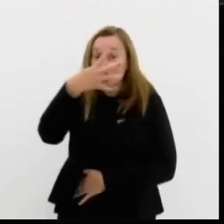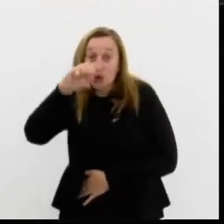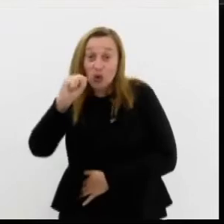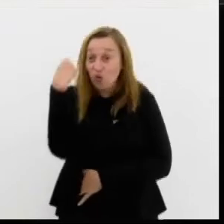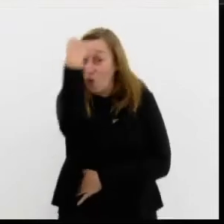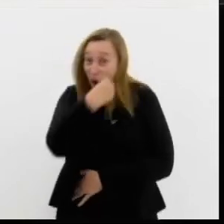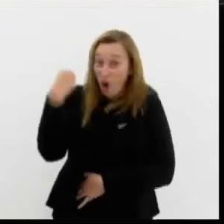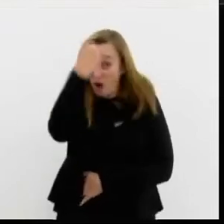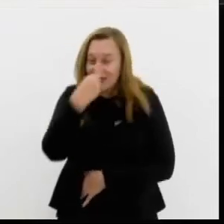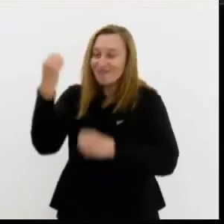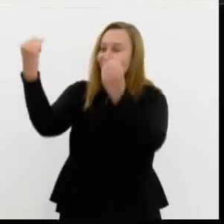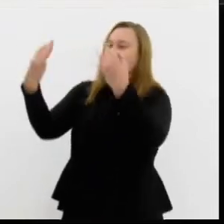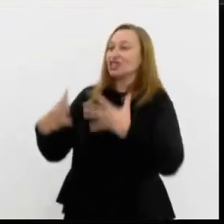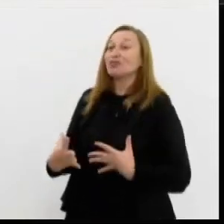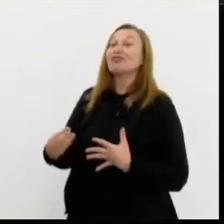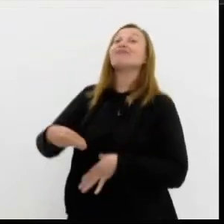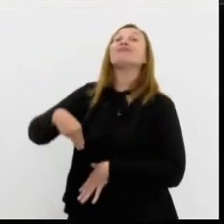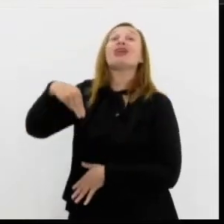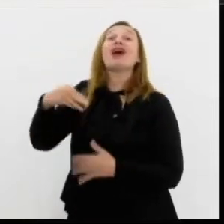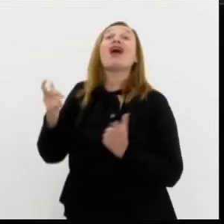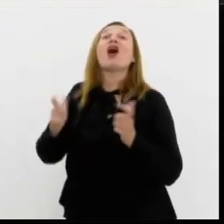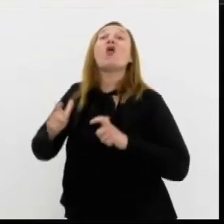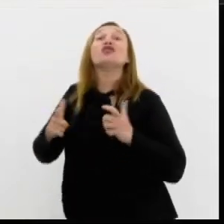para que haja uma explicação? Cadê?